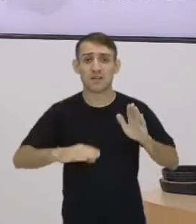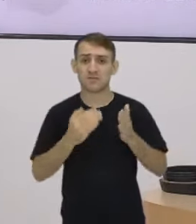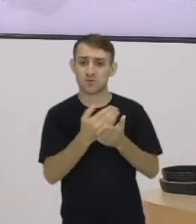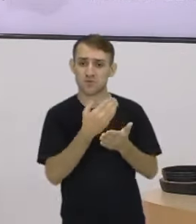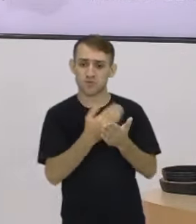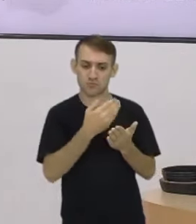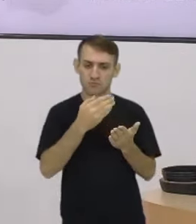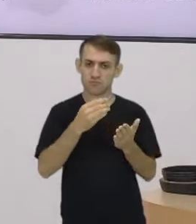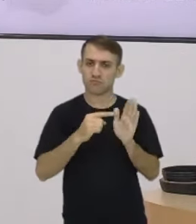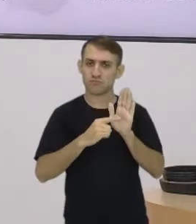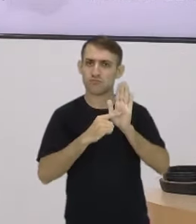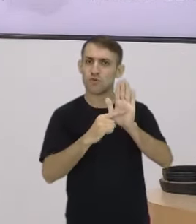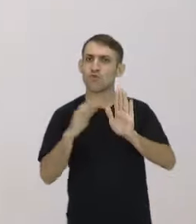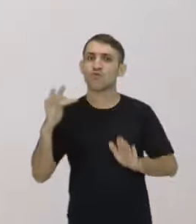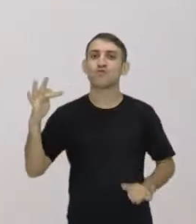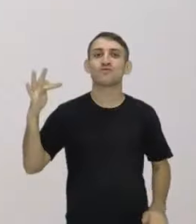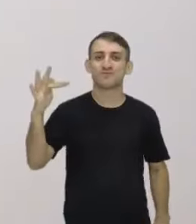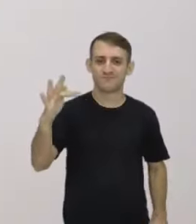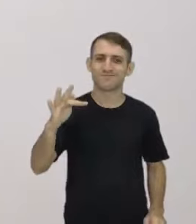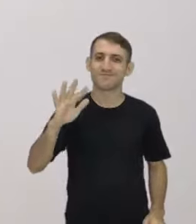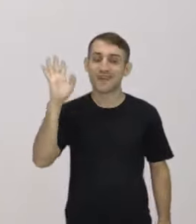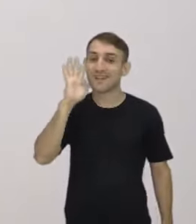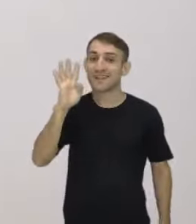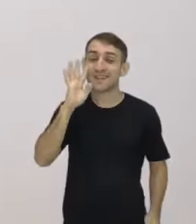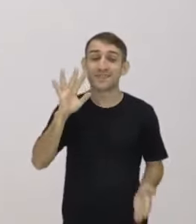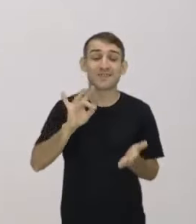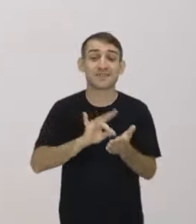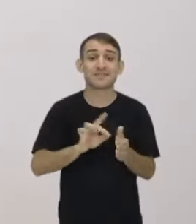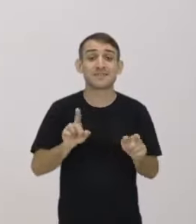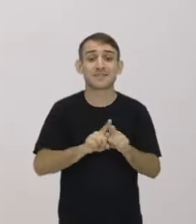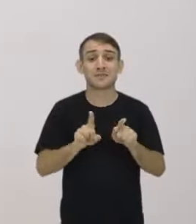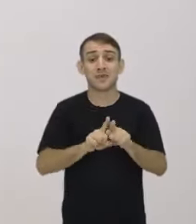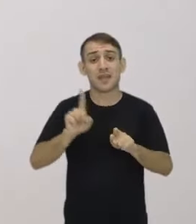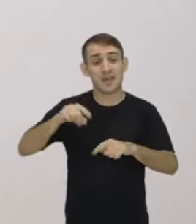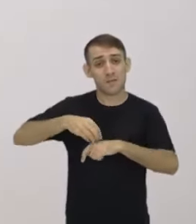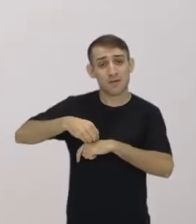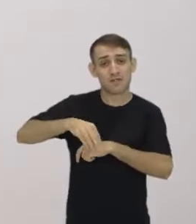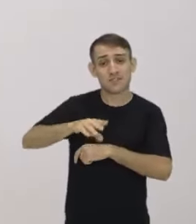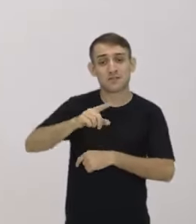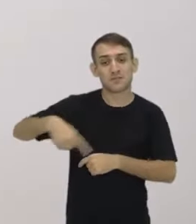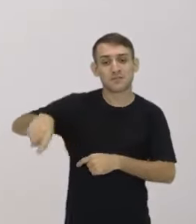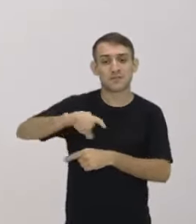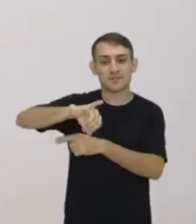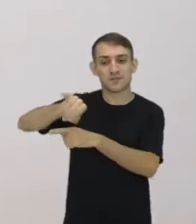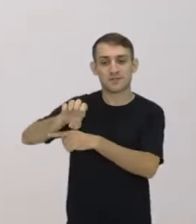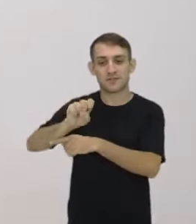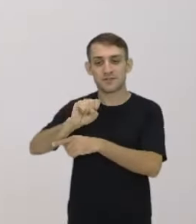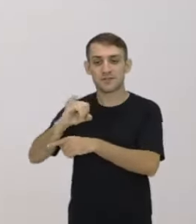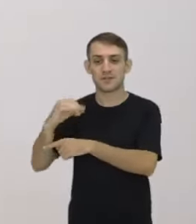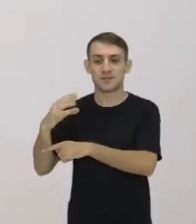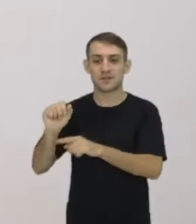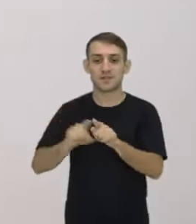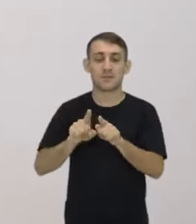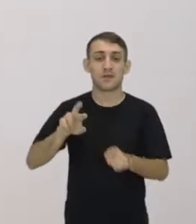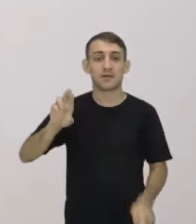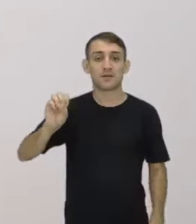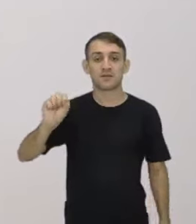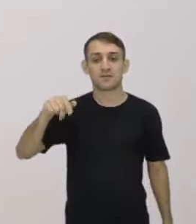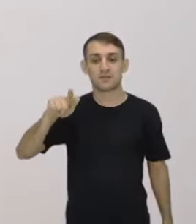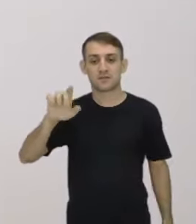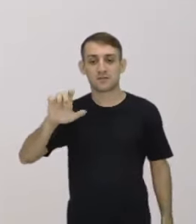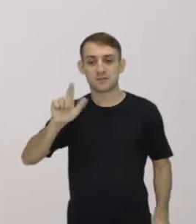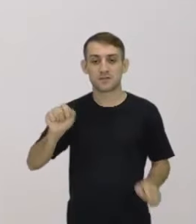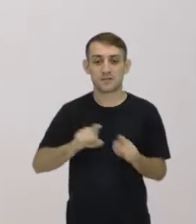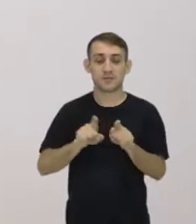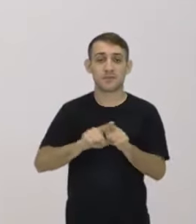no futuro, por que não, né, Juliana? Nossa, seria muito bacana. E, assim, já é uma dica aí pra Jéssica, que está aqui conosco, a Rosângela, Doutor